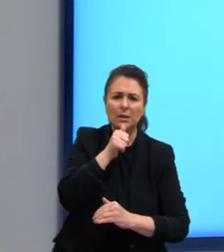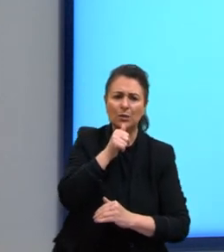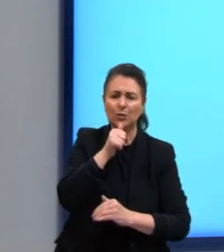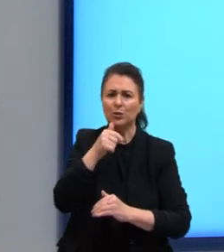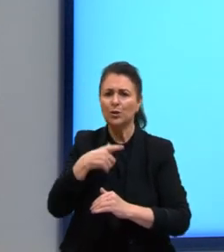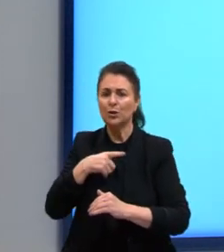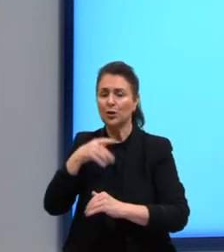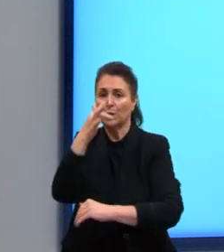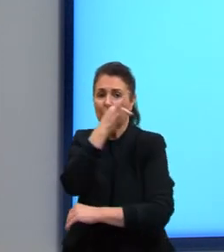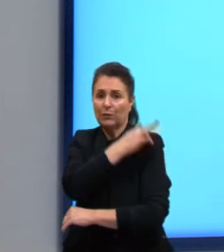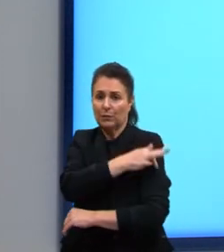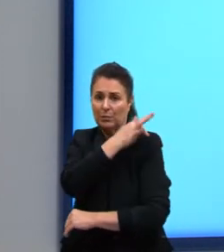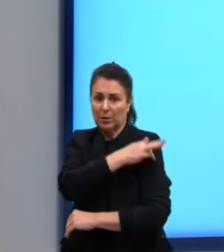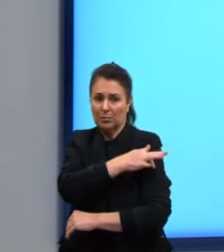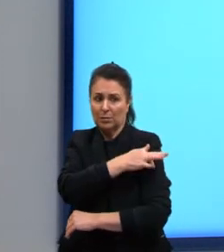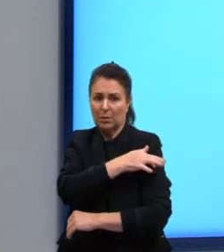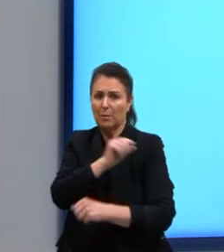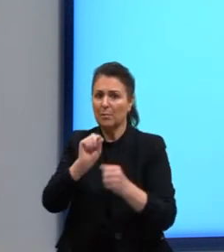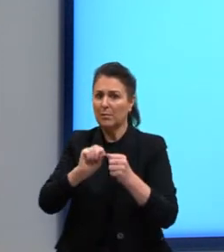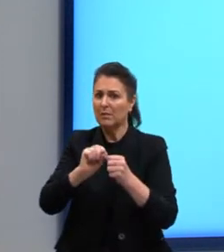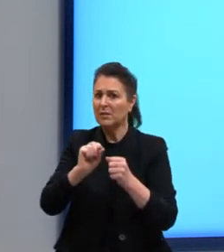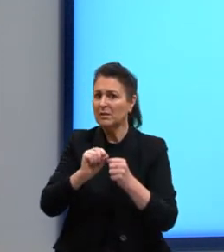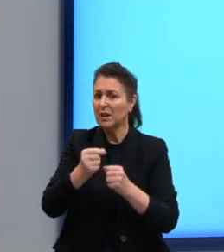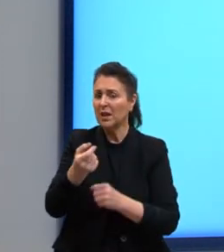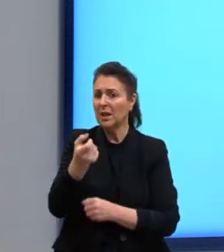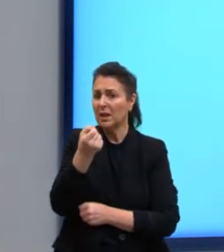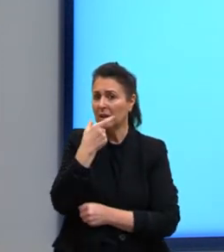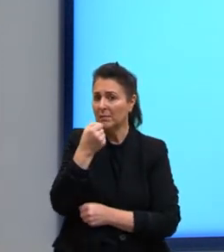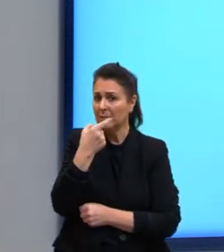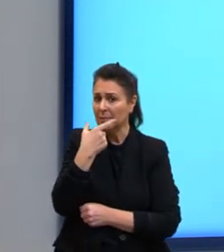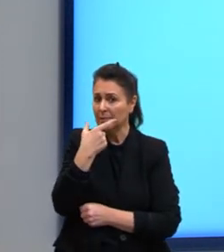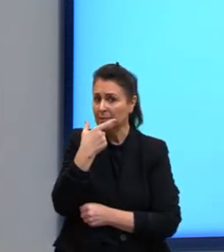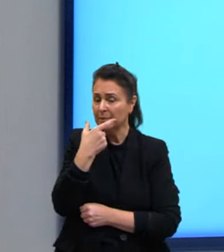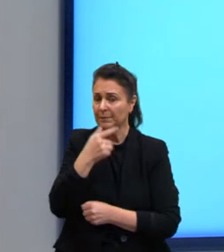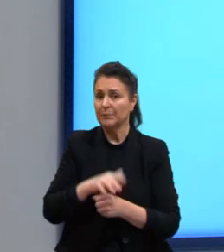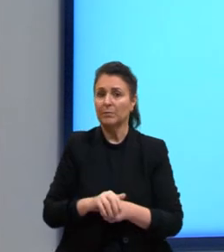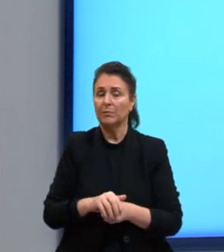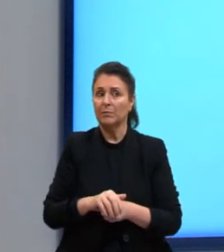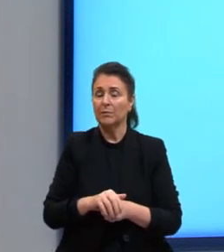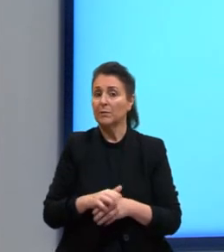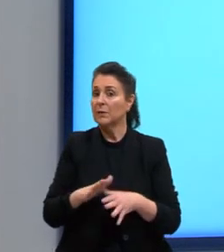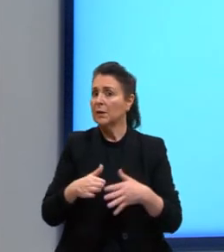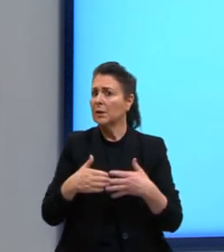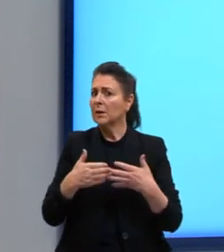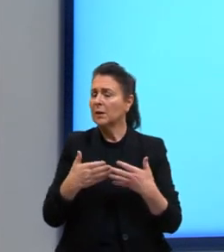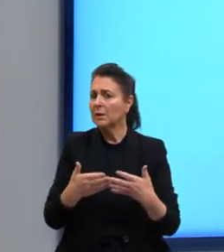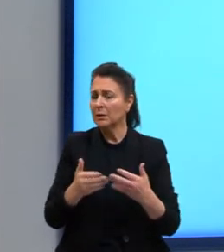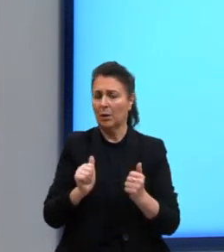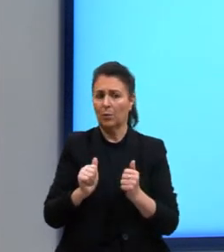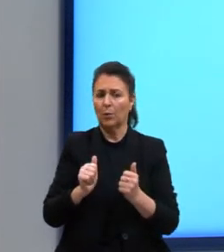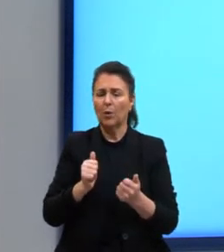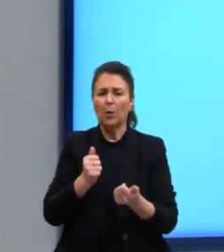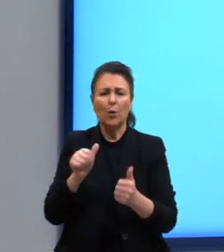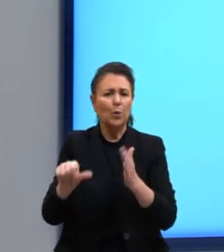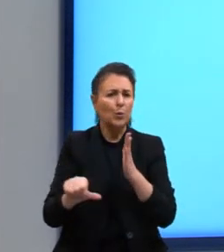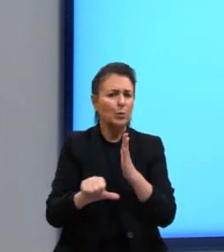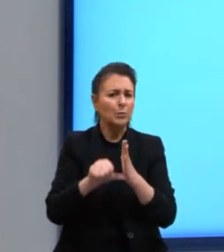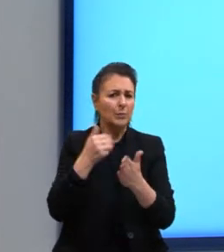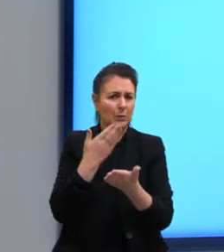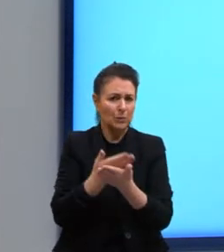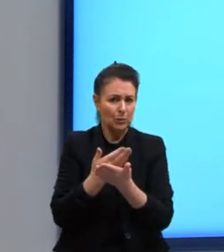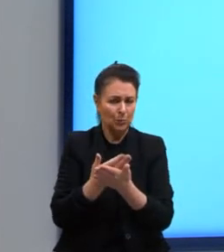desenvolvimento de medicamentos. Até aí, ok. Apesar de os primeiros estudos datarem de